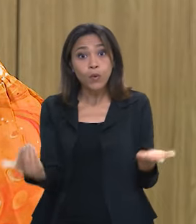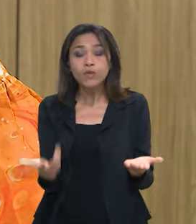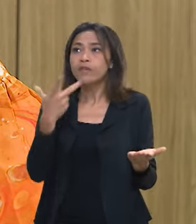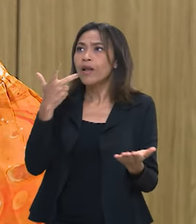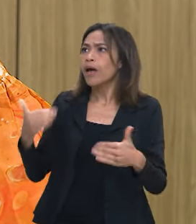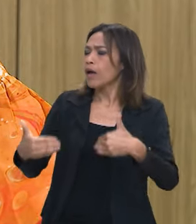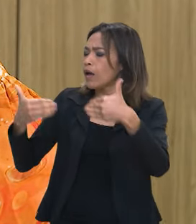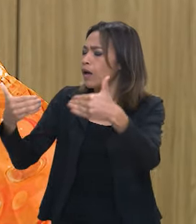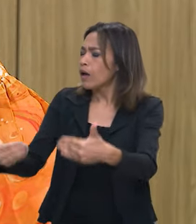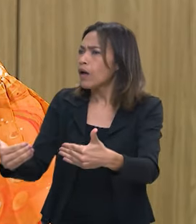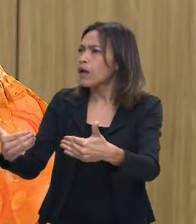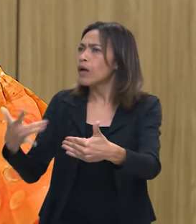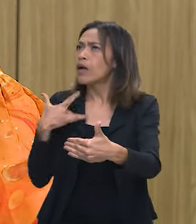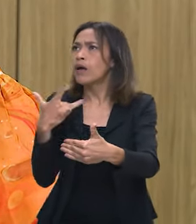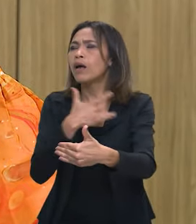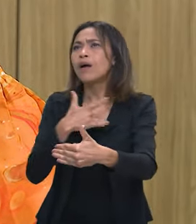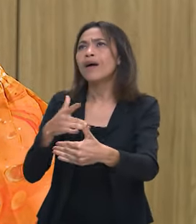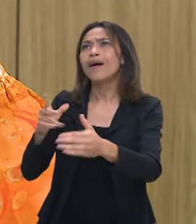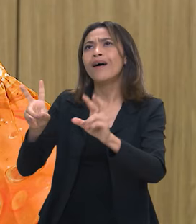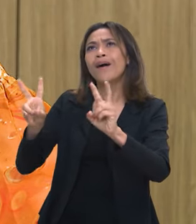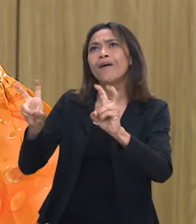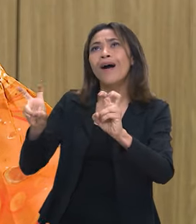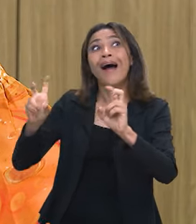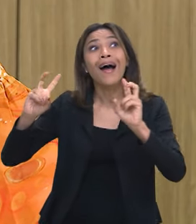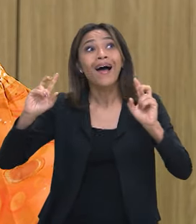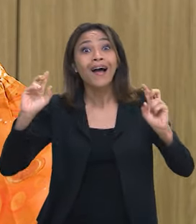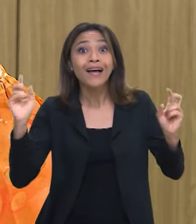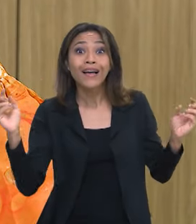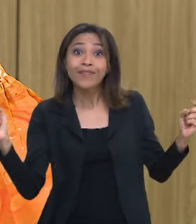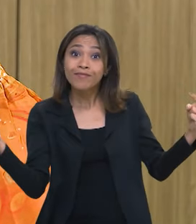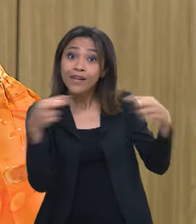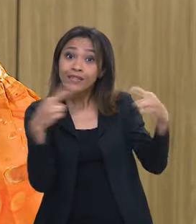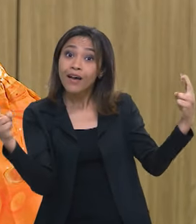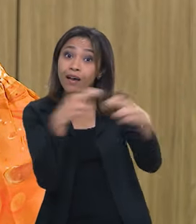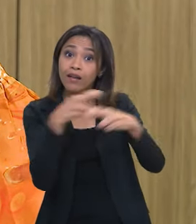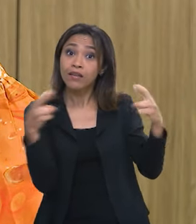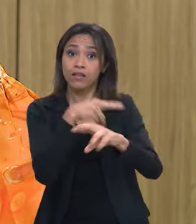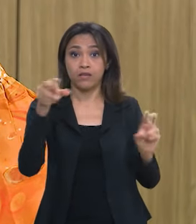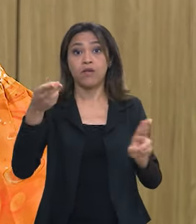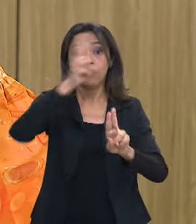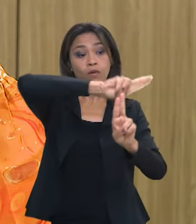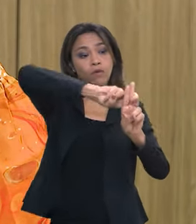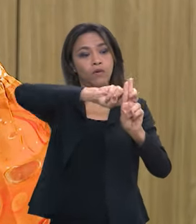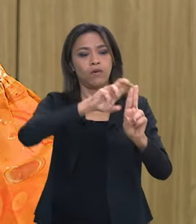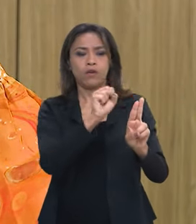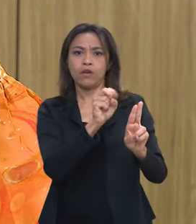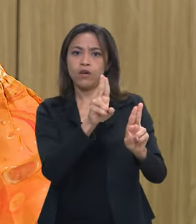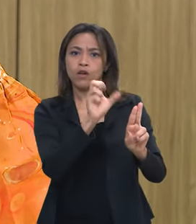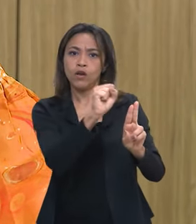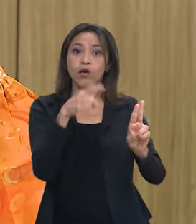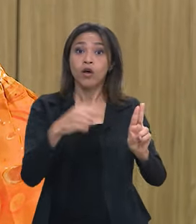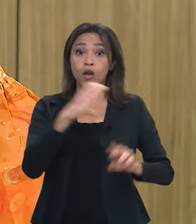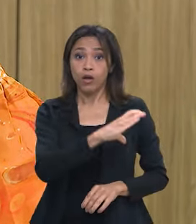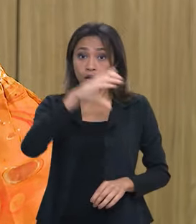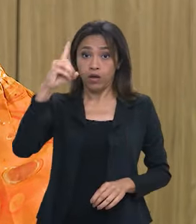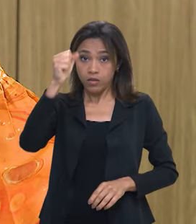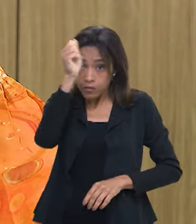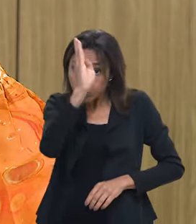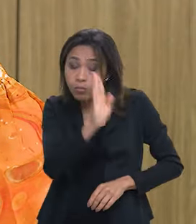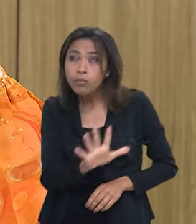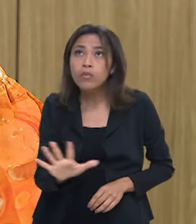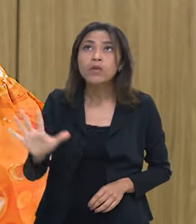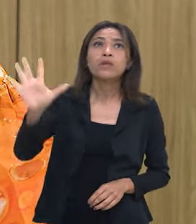Ministério da Saúde é quase igual a falar do Sistema Único de Saúde, porque o papel de coordenação